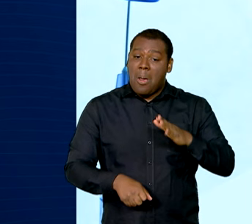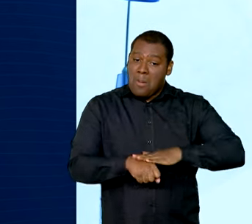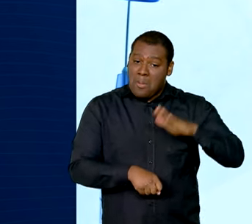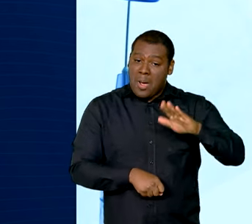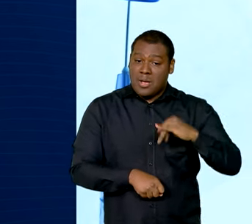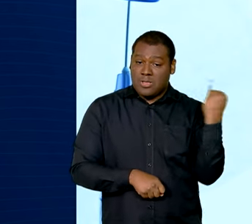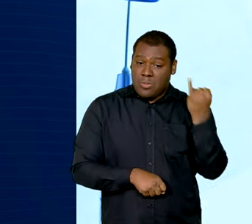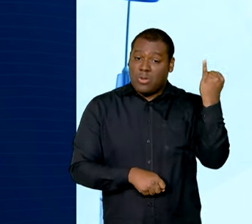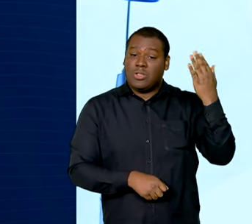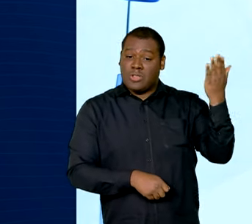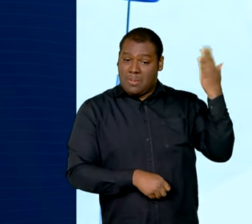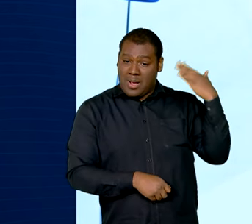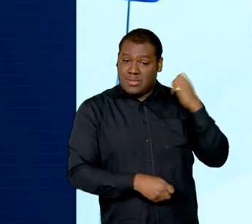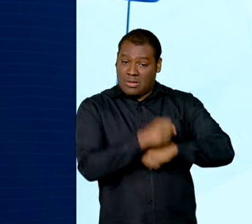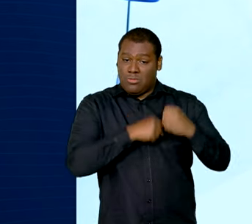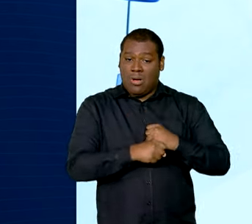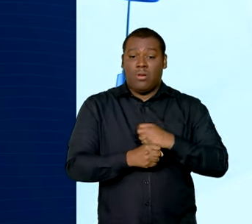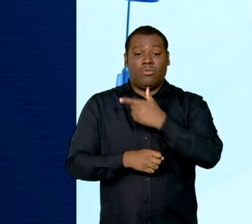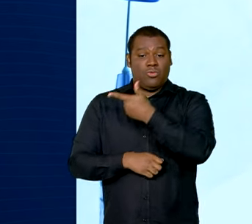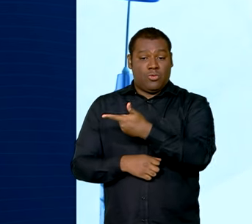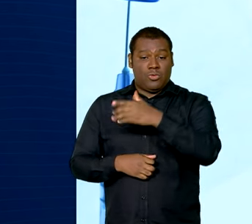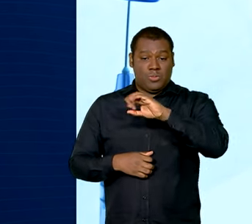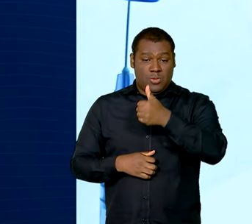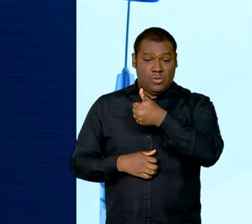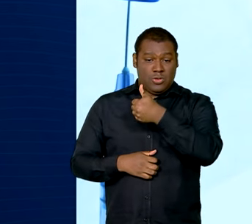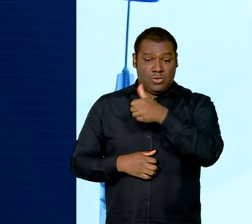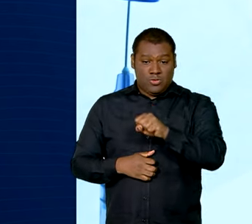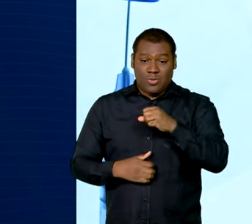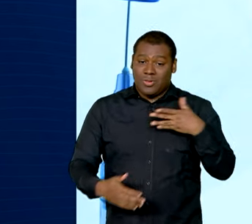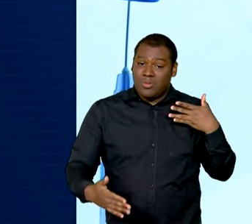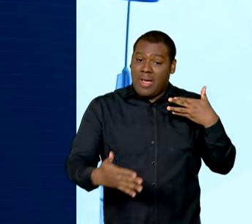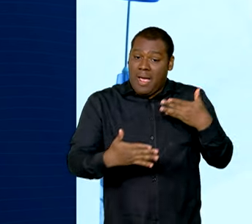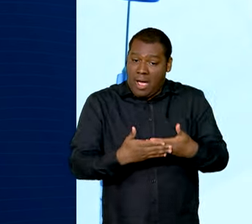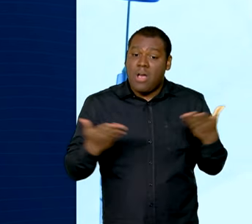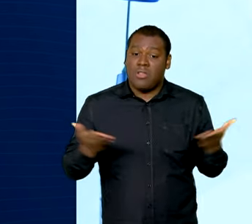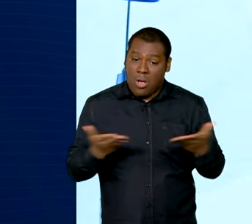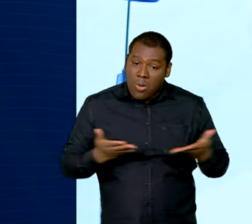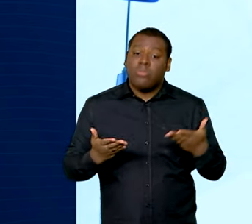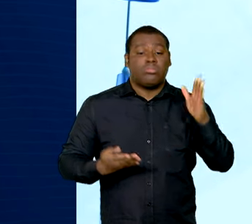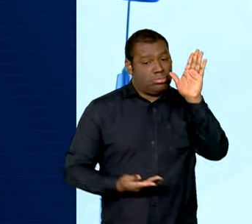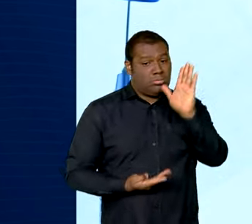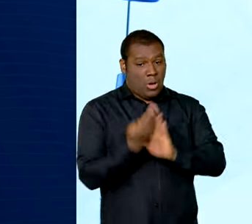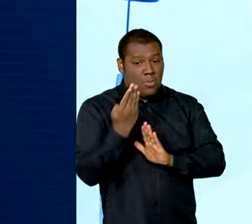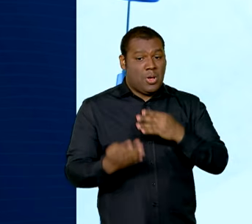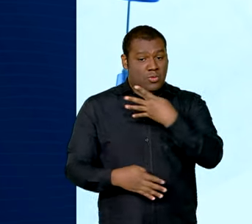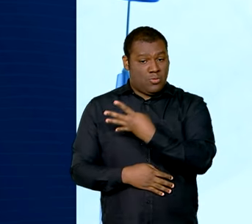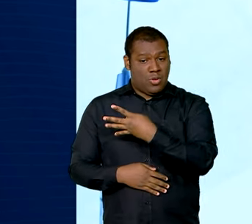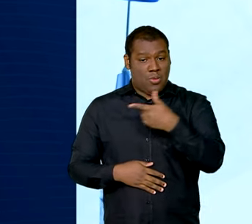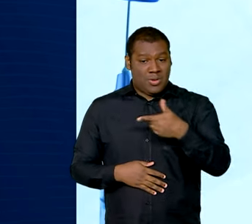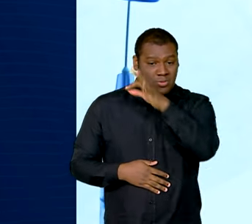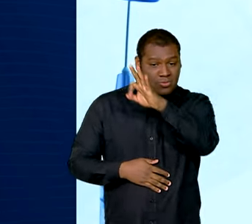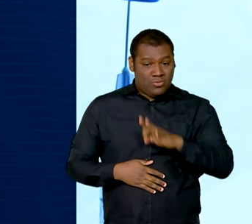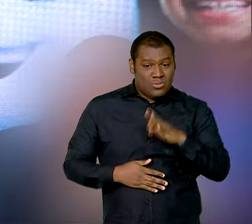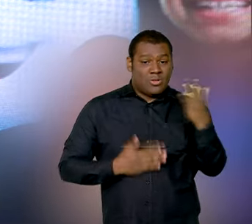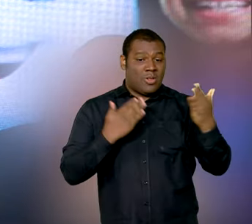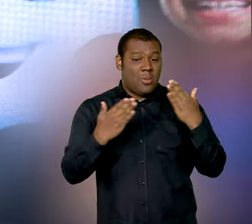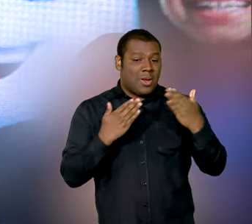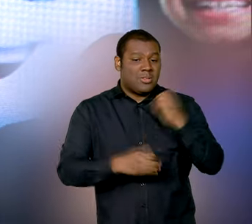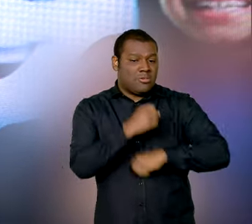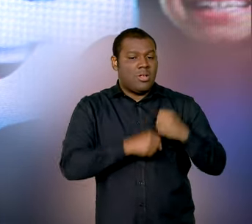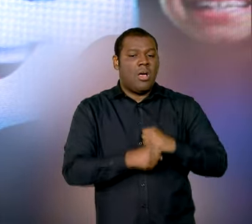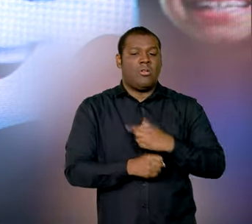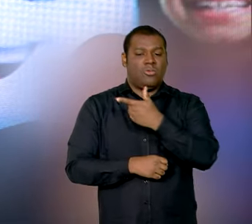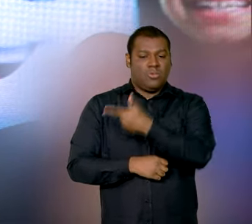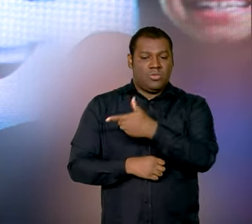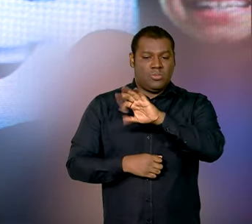2018 e representa um aumento de 42% em relação a 2022. Nós